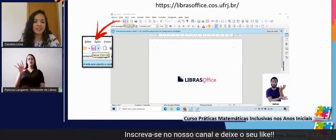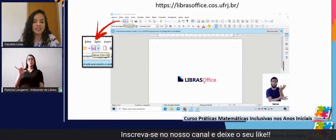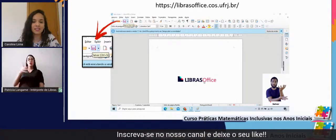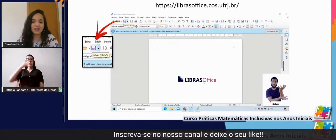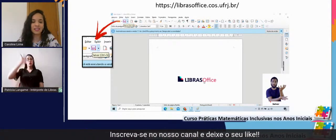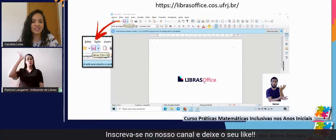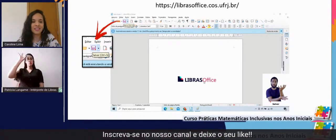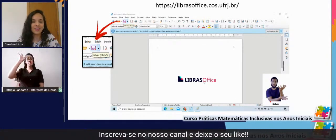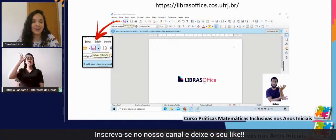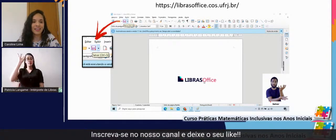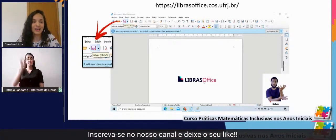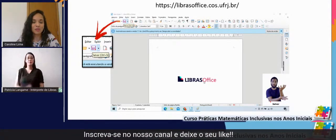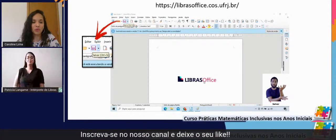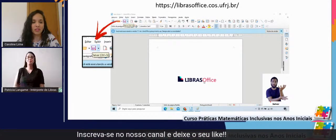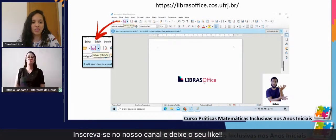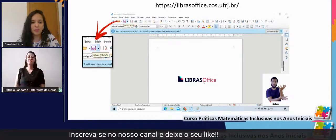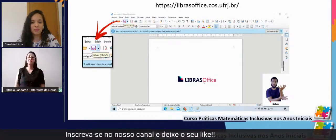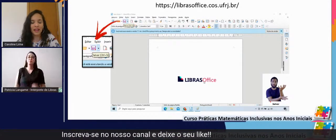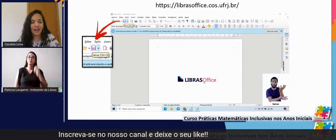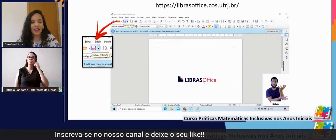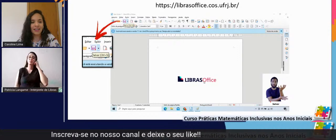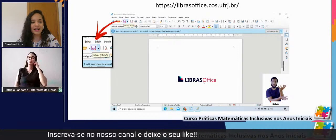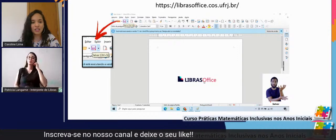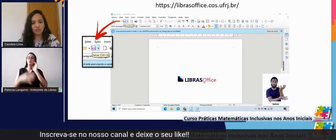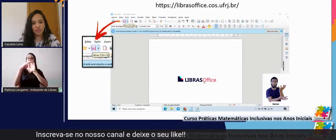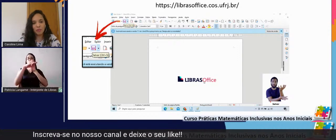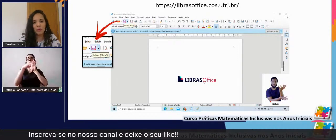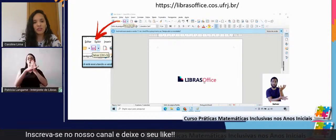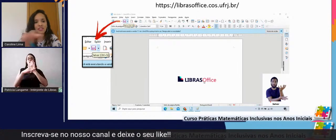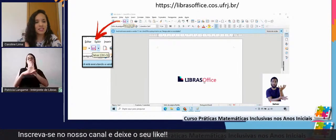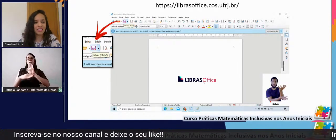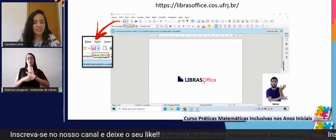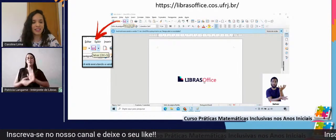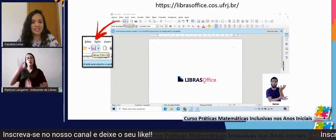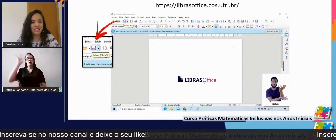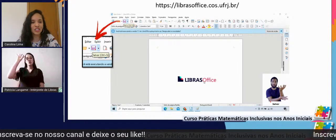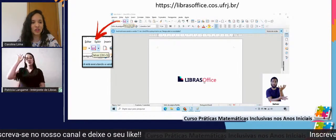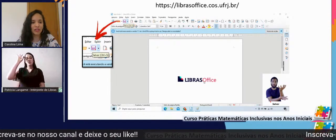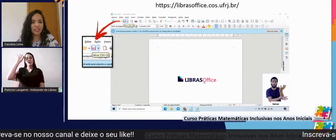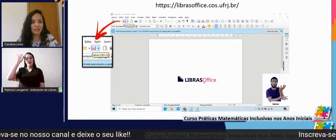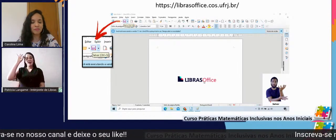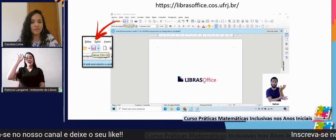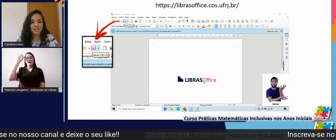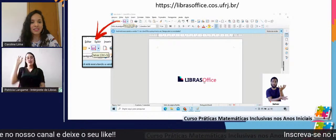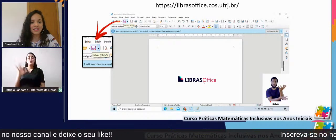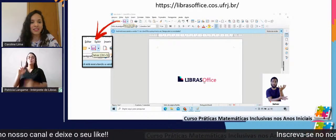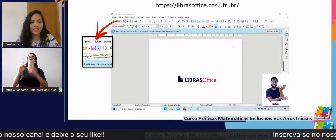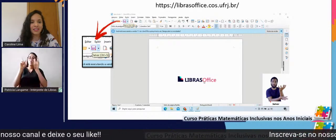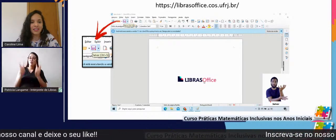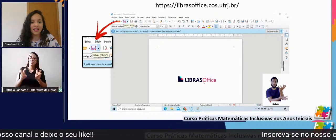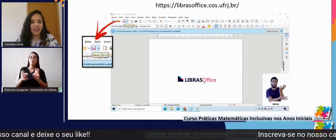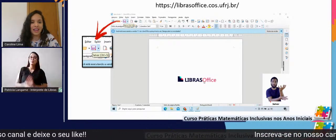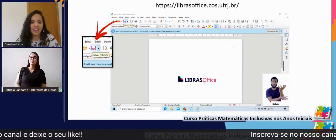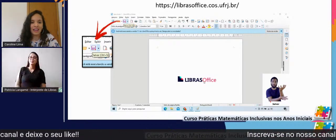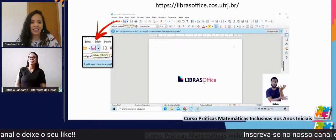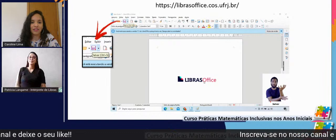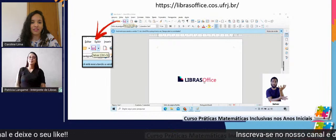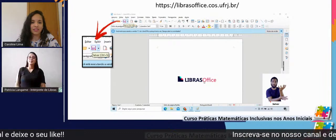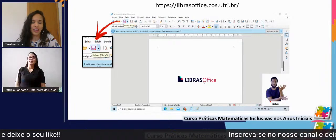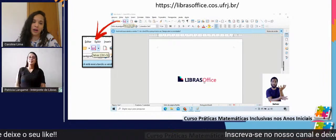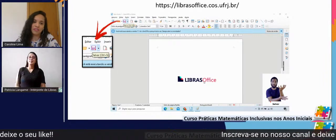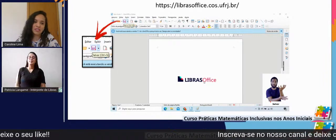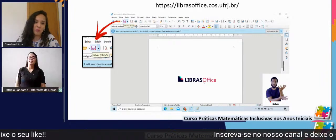fazer esse esse programa pra resolver pelo menos essa questão aqui é